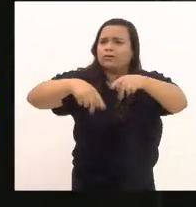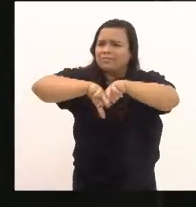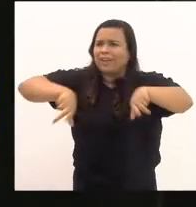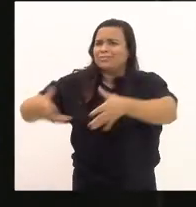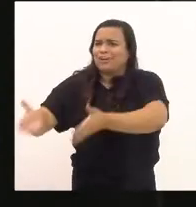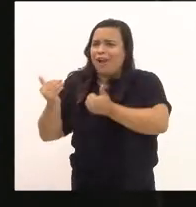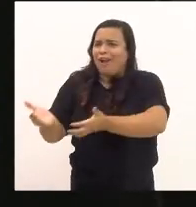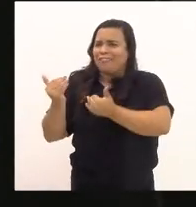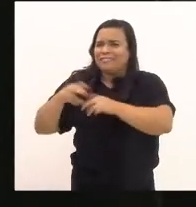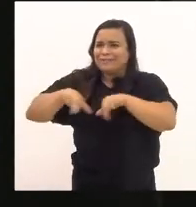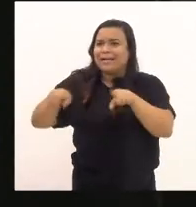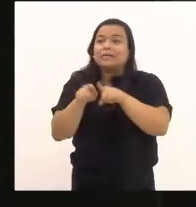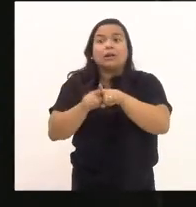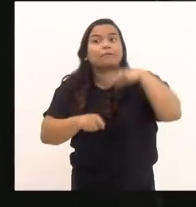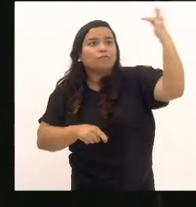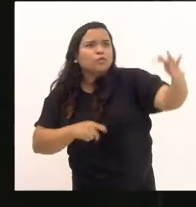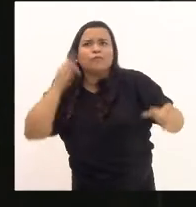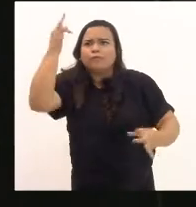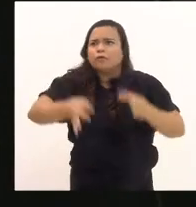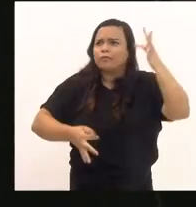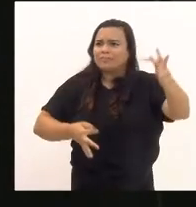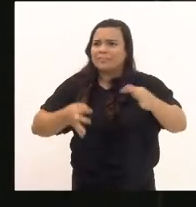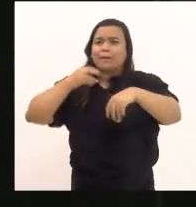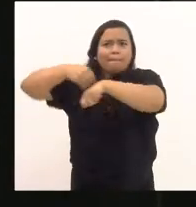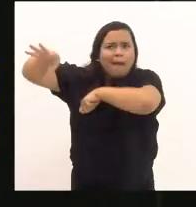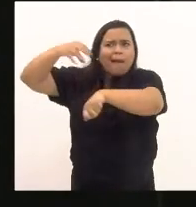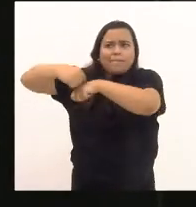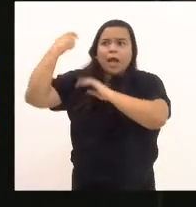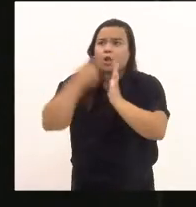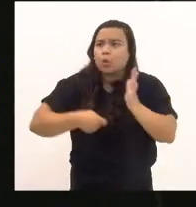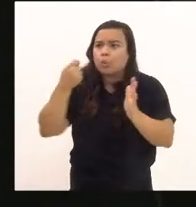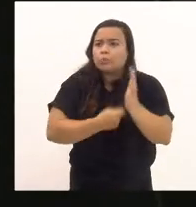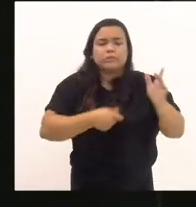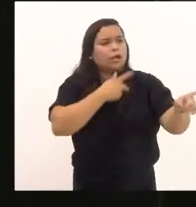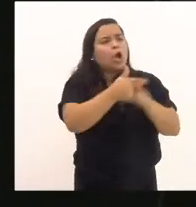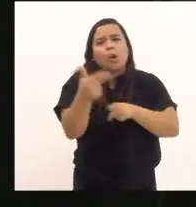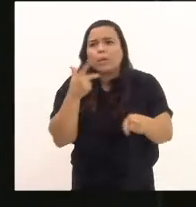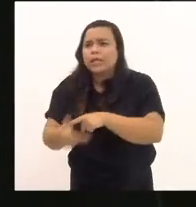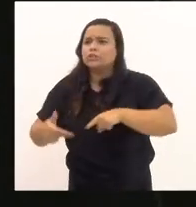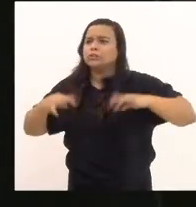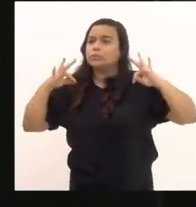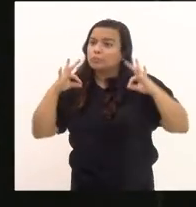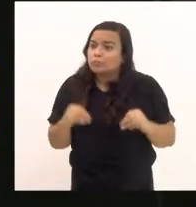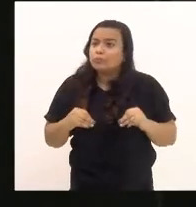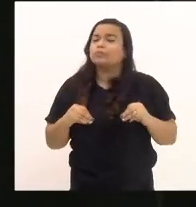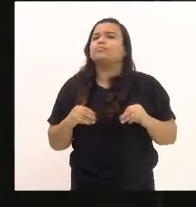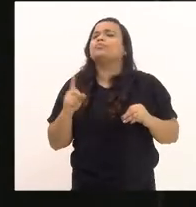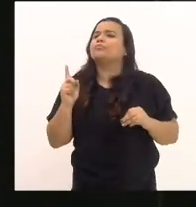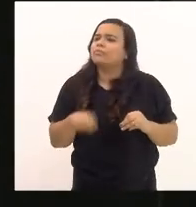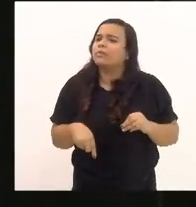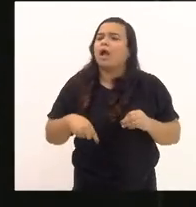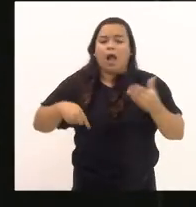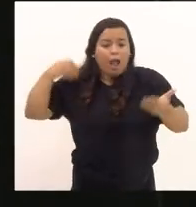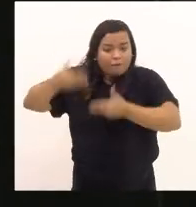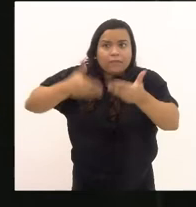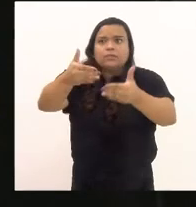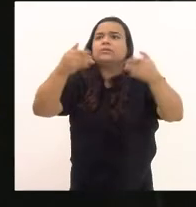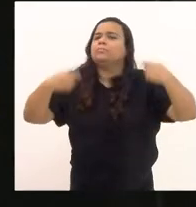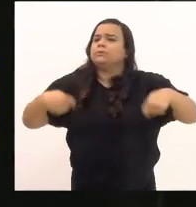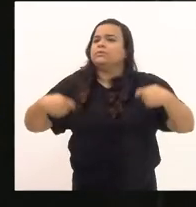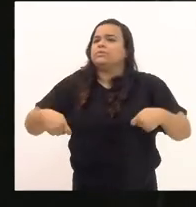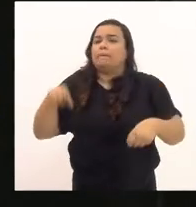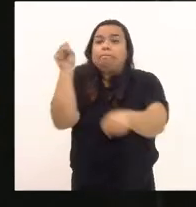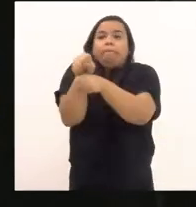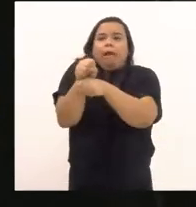jovens e as gerações futuras. As lutas e as conquistas, elas só têm que avançar, elas não podem